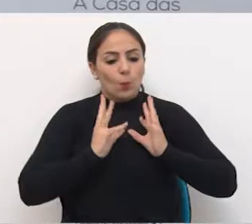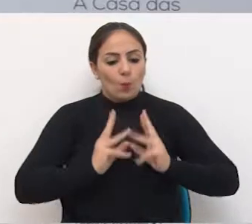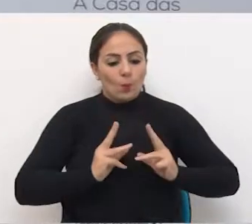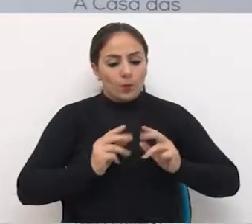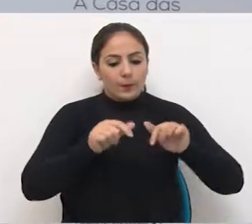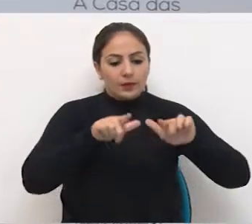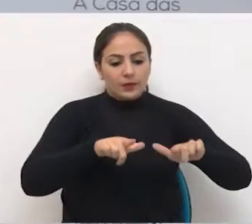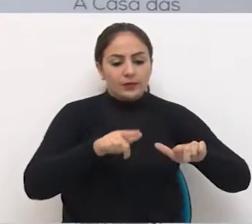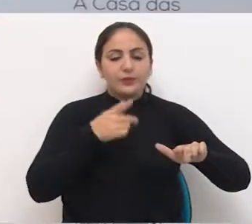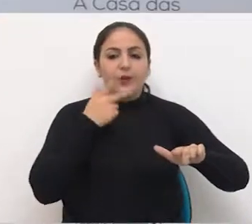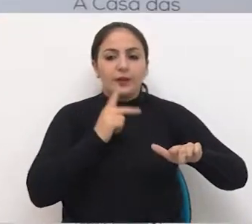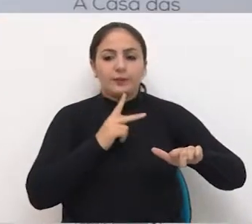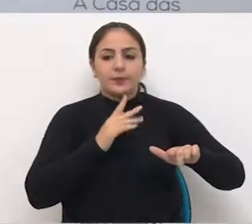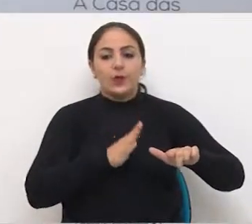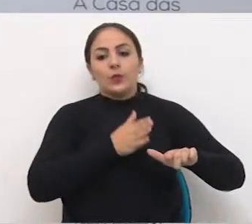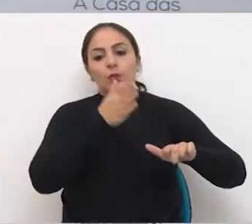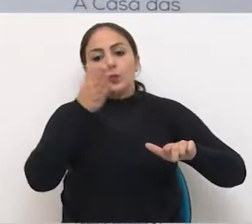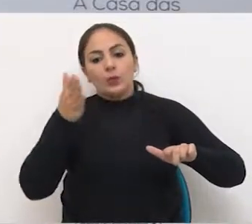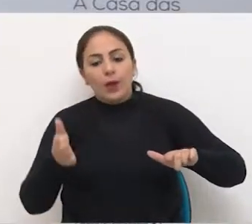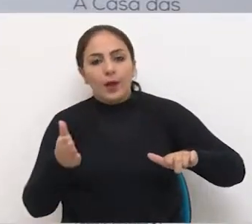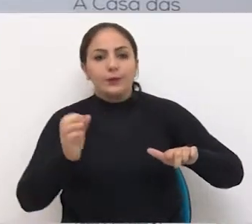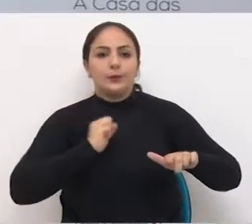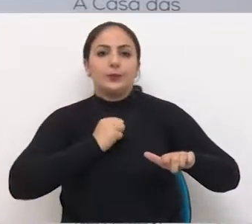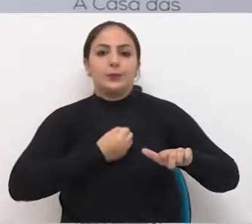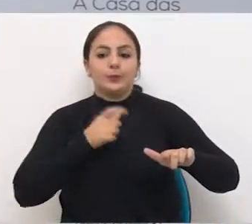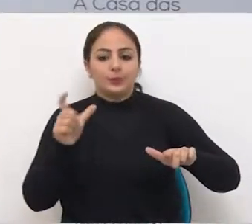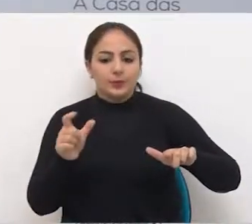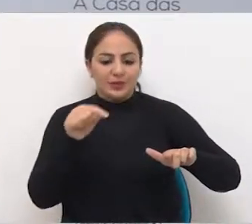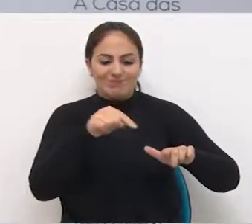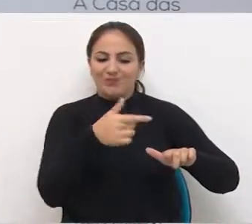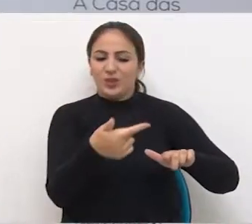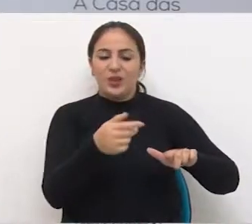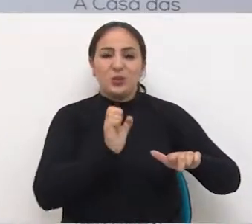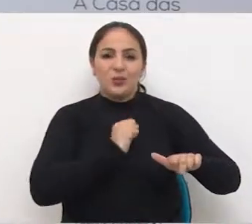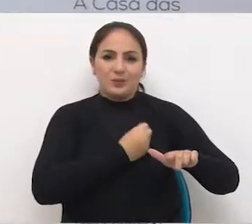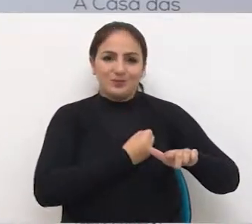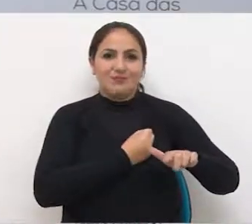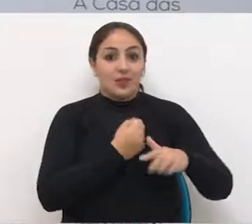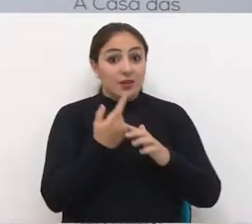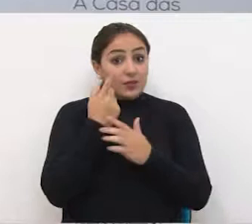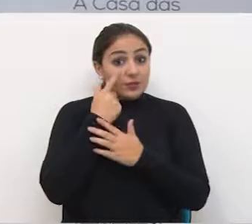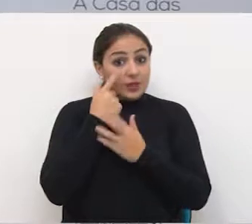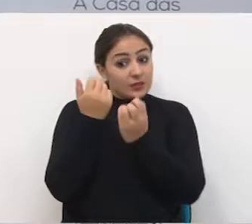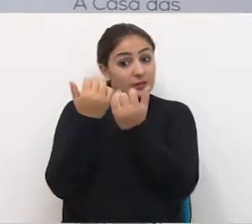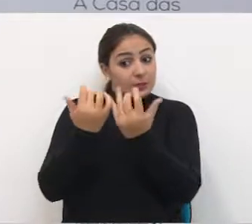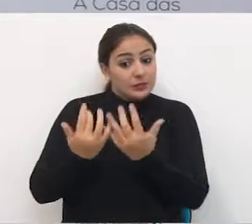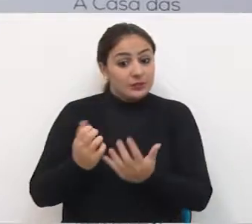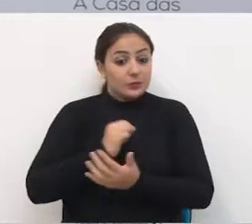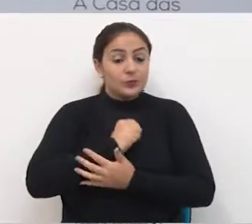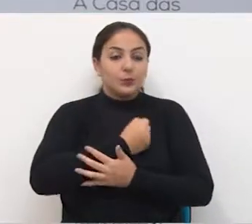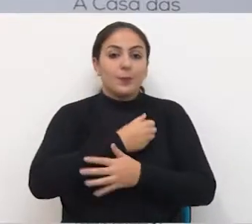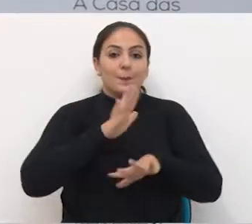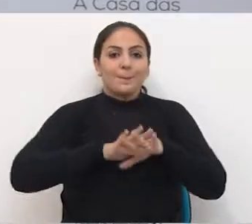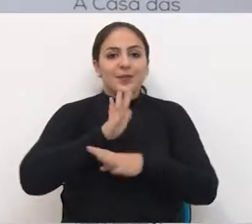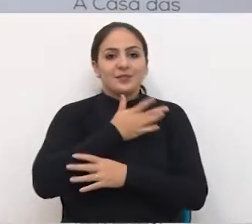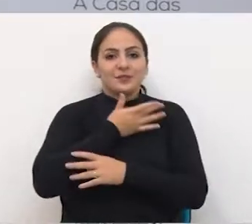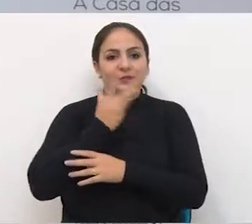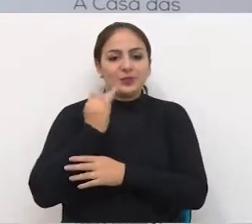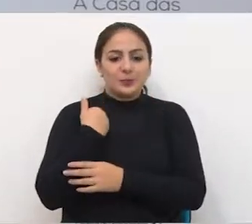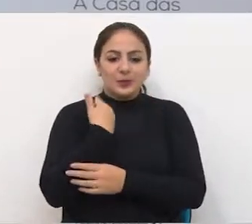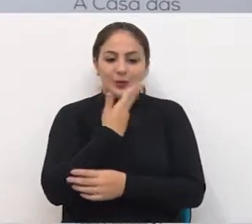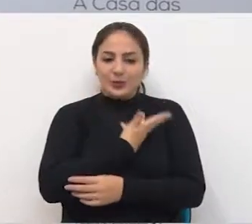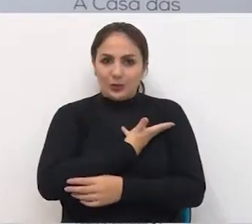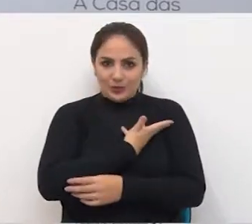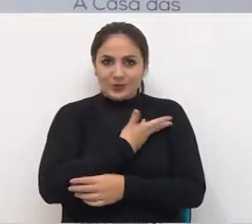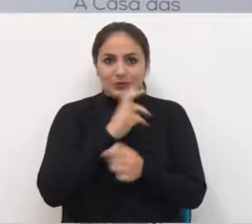sempre do lado do outro terreno. Do lado do número tal. E assim, havendo essa especificação do número, fica mais fácil